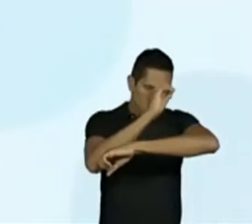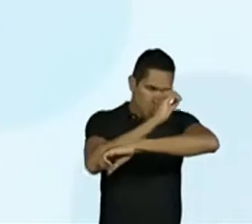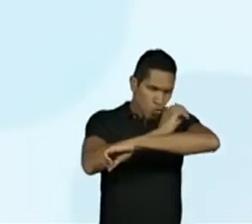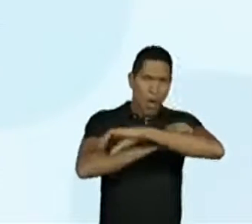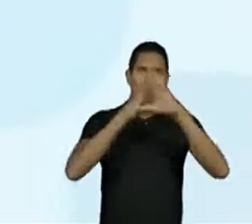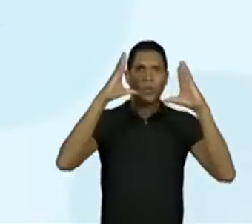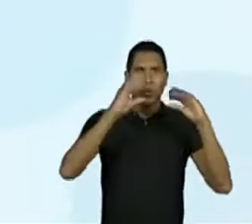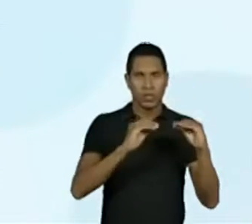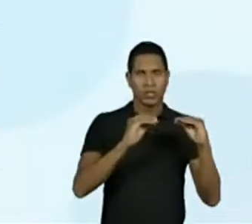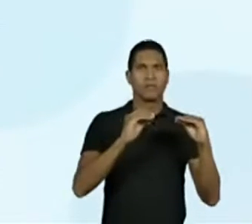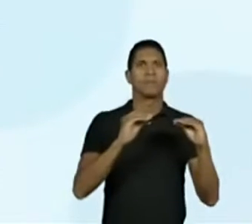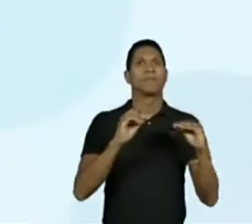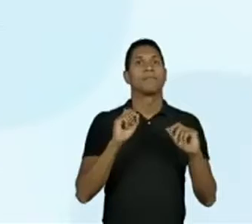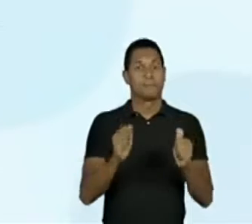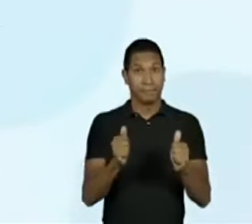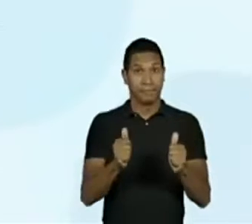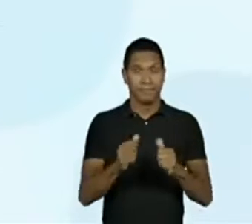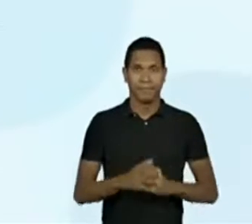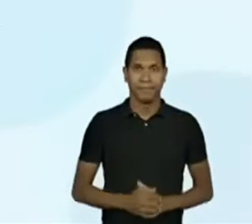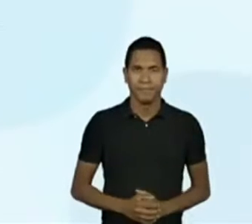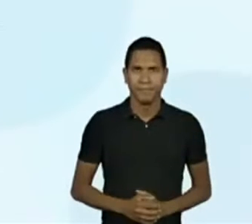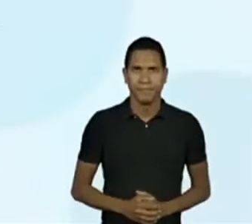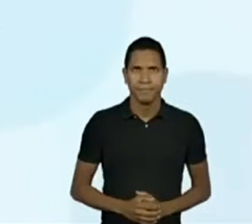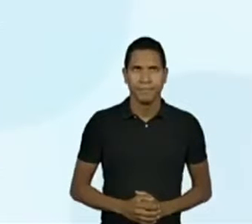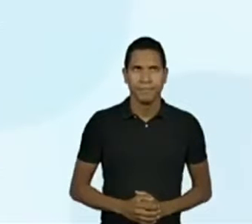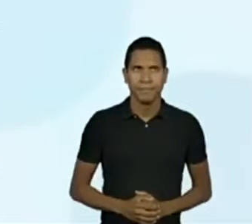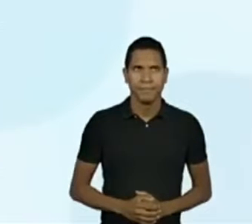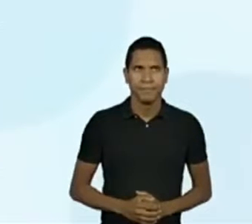Cai 5 graus até o início da noite.